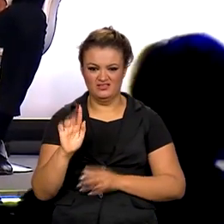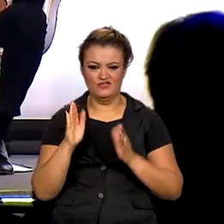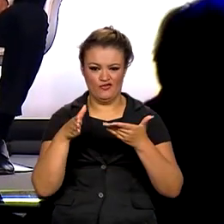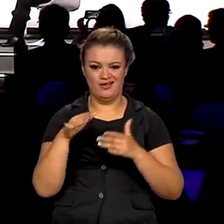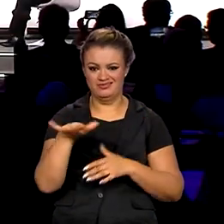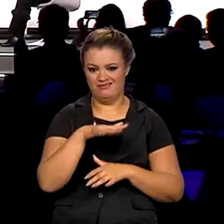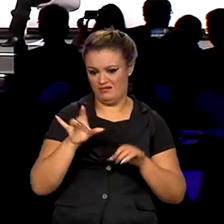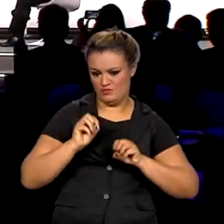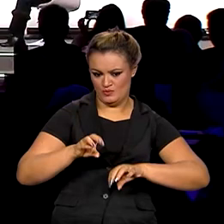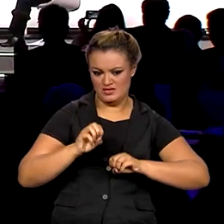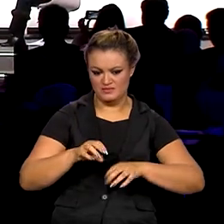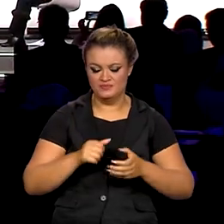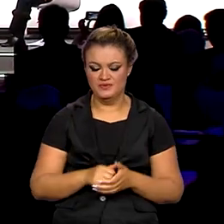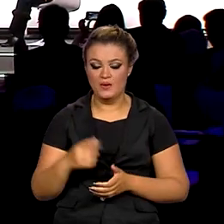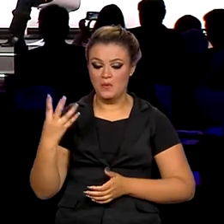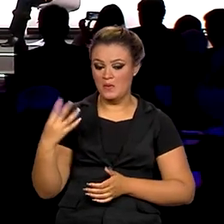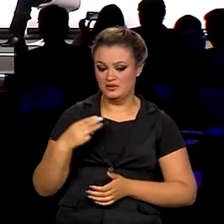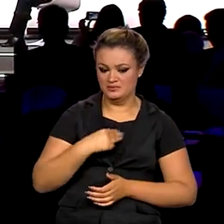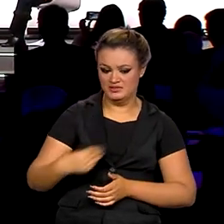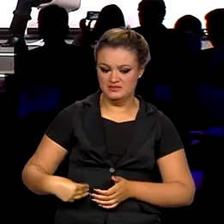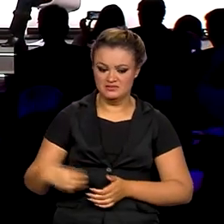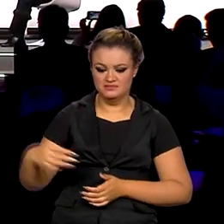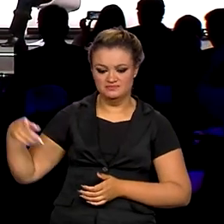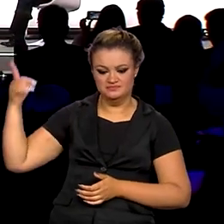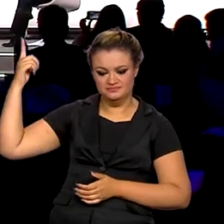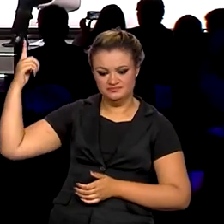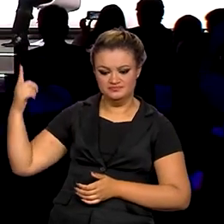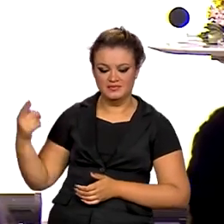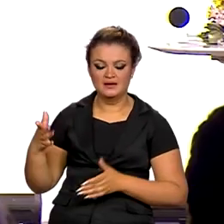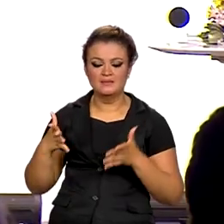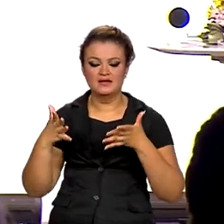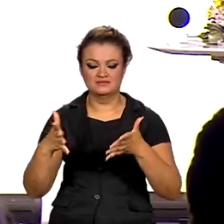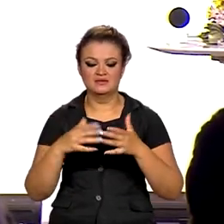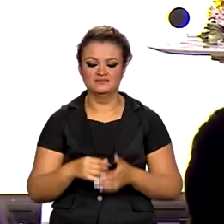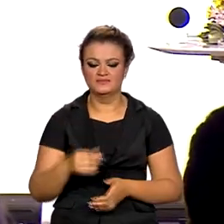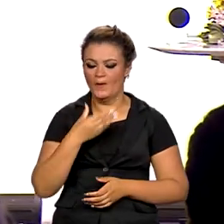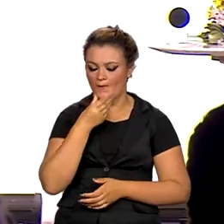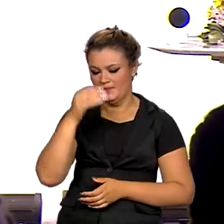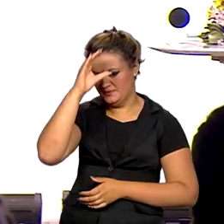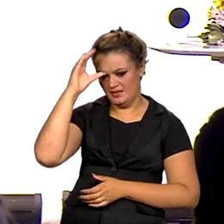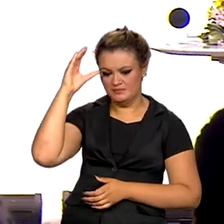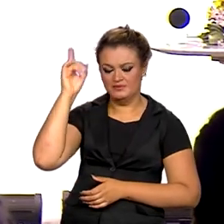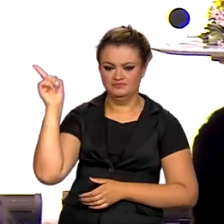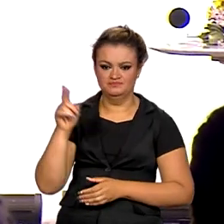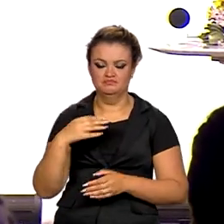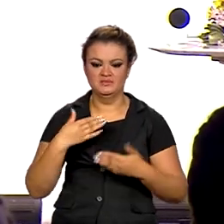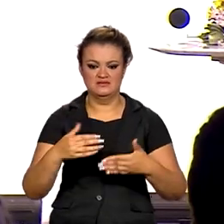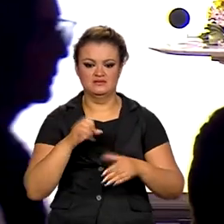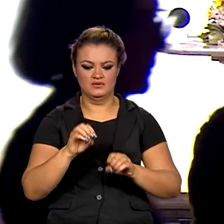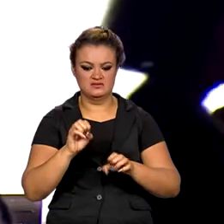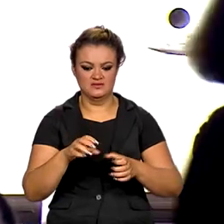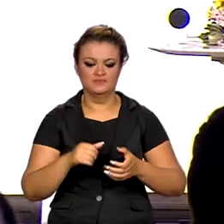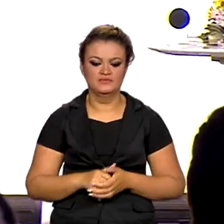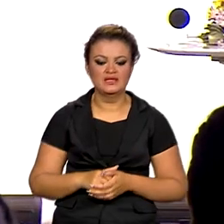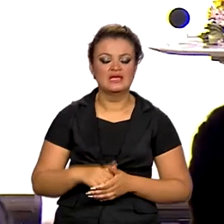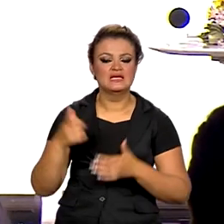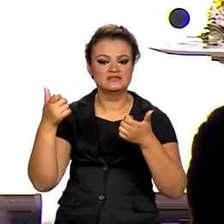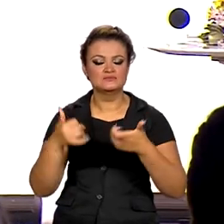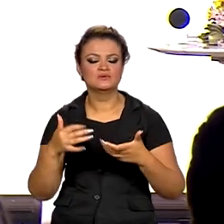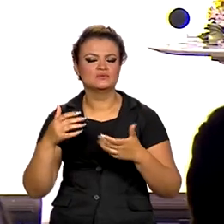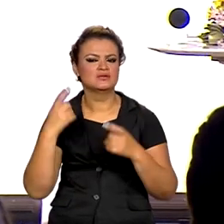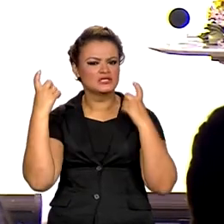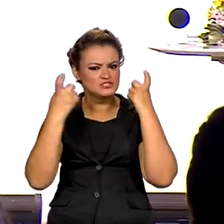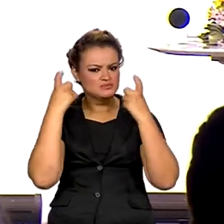Educação. Quatro ministros participaram da plenária. Camilo Santana, da pasta da educação, destacou a